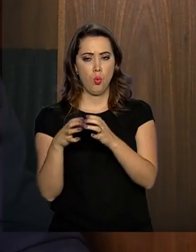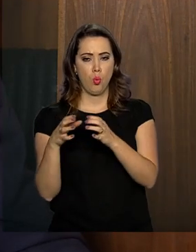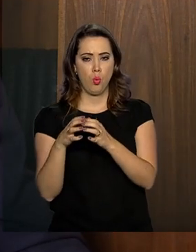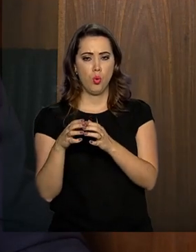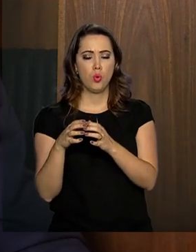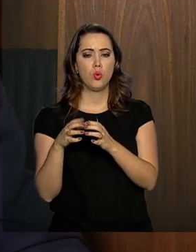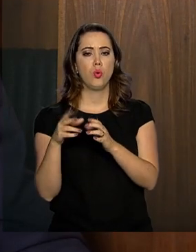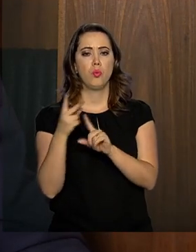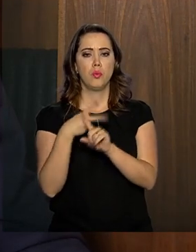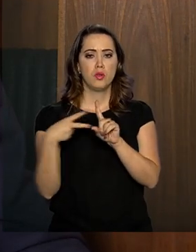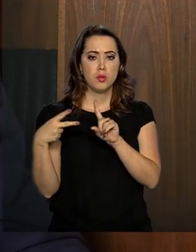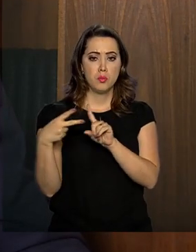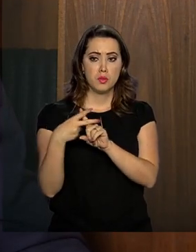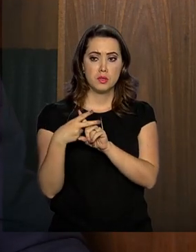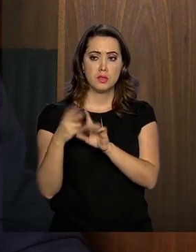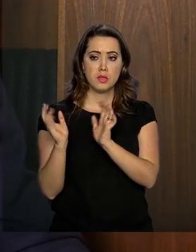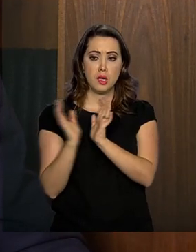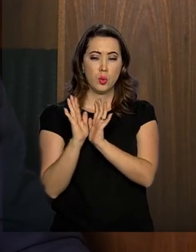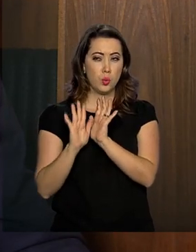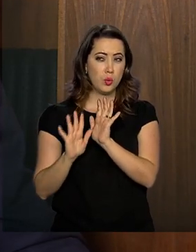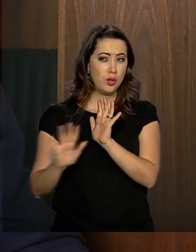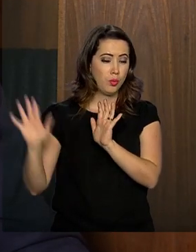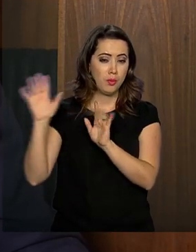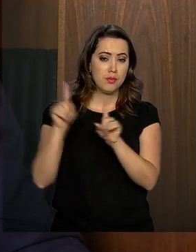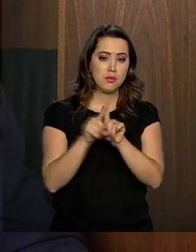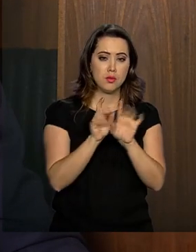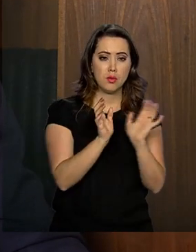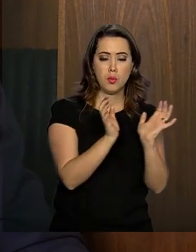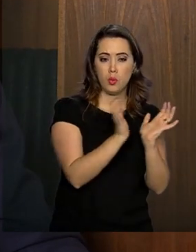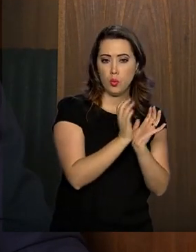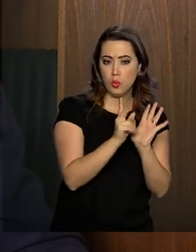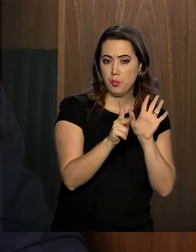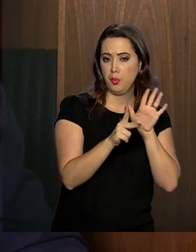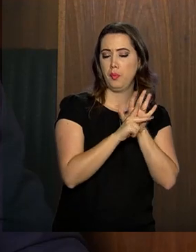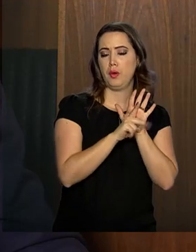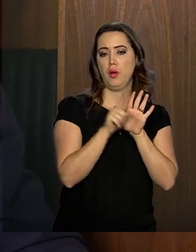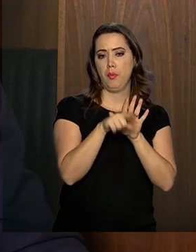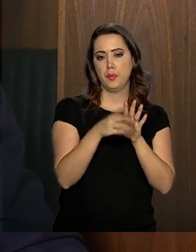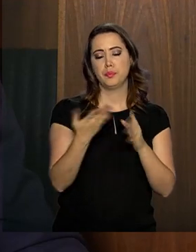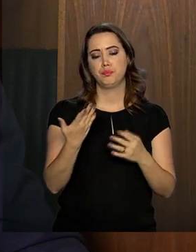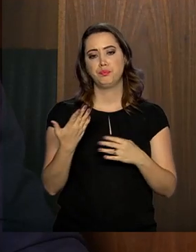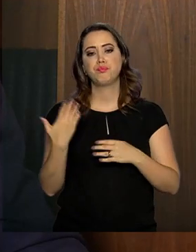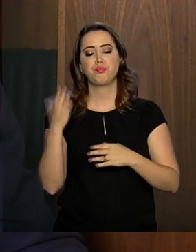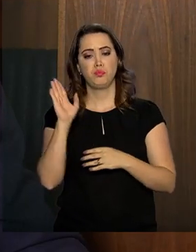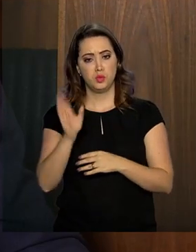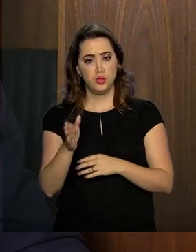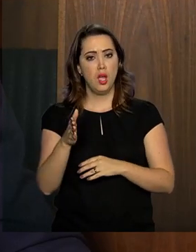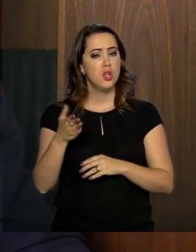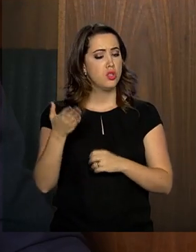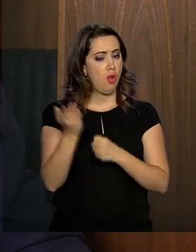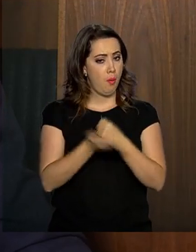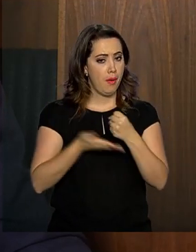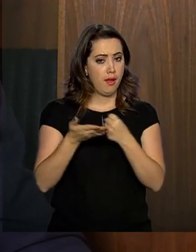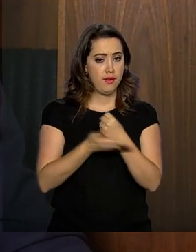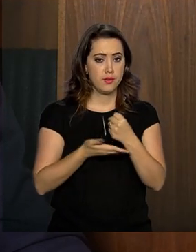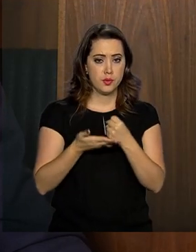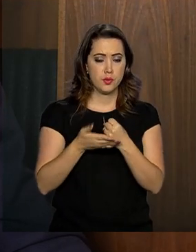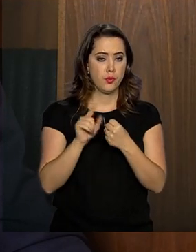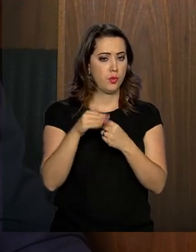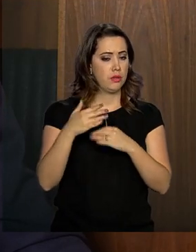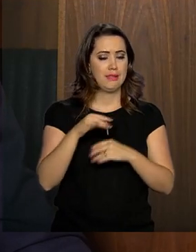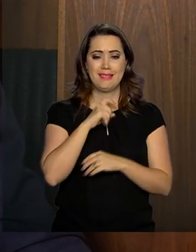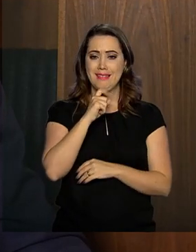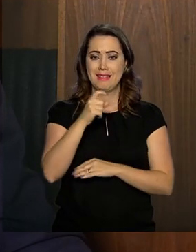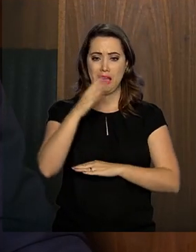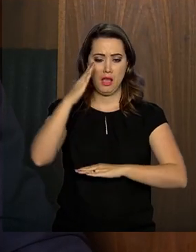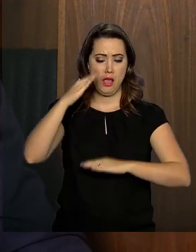para o regime próprio. ele estabelece um piso de um salário mínimo, que já é para 66% da população, então ninguém vai receber menos do que